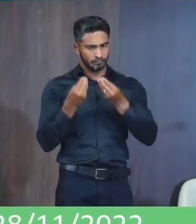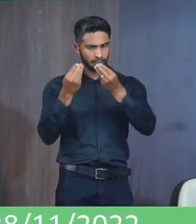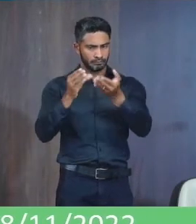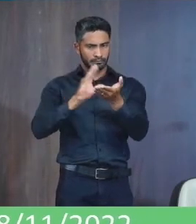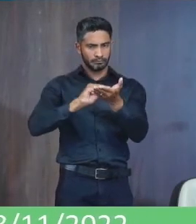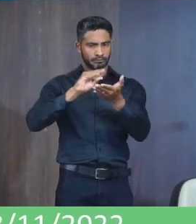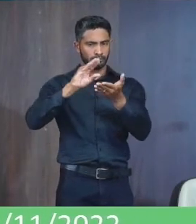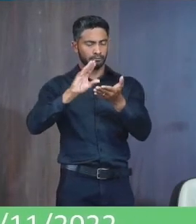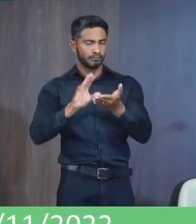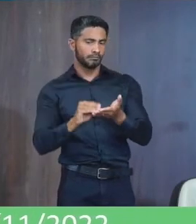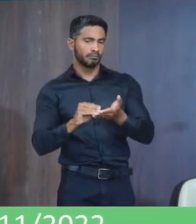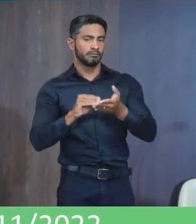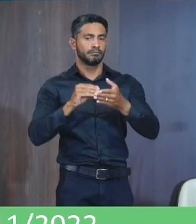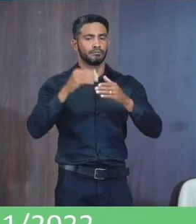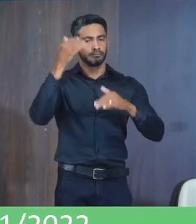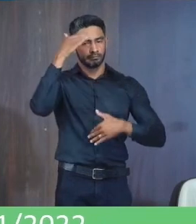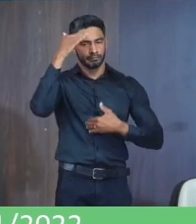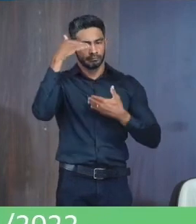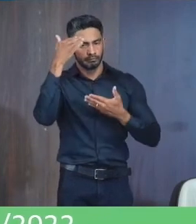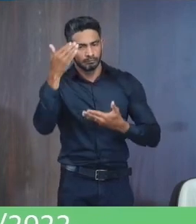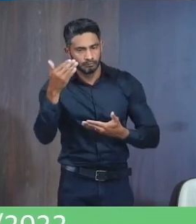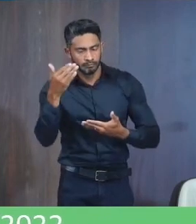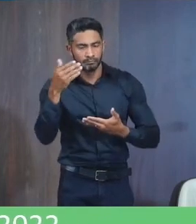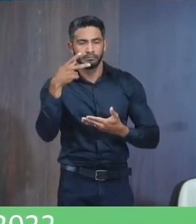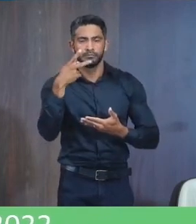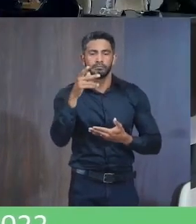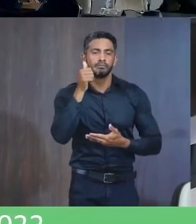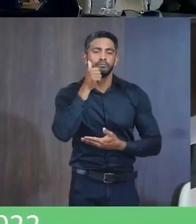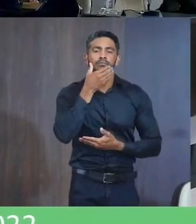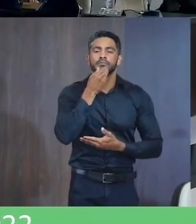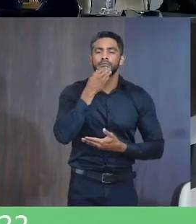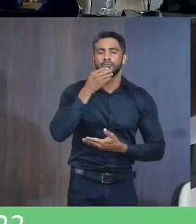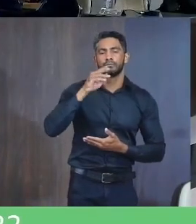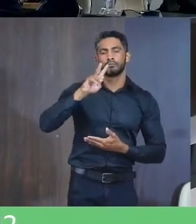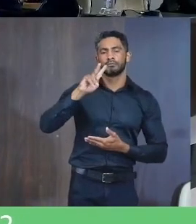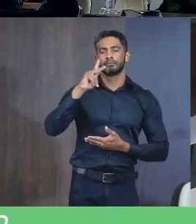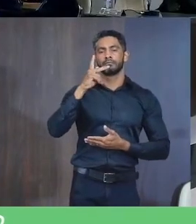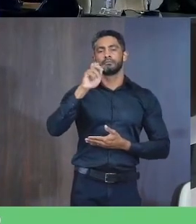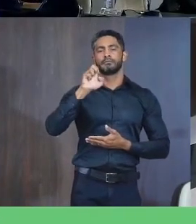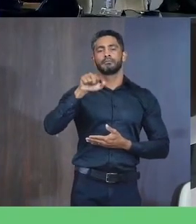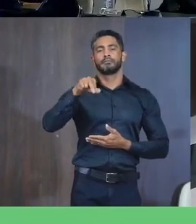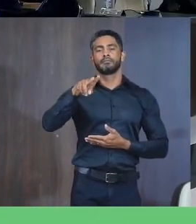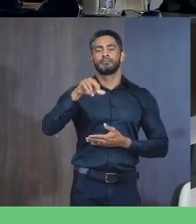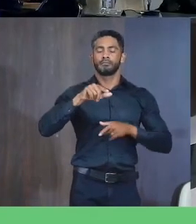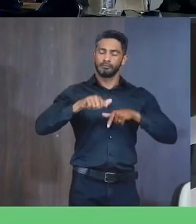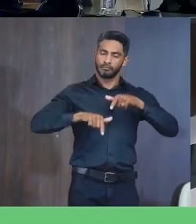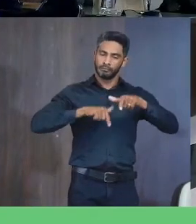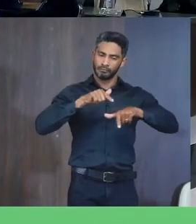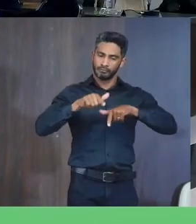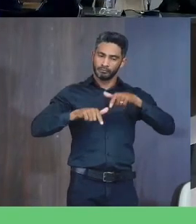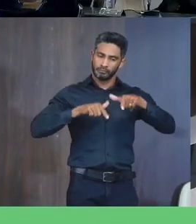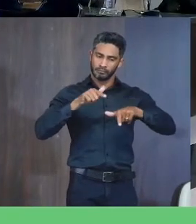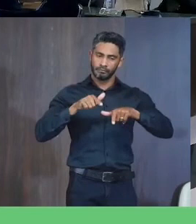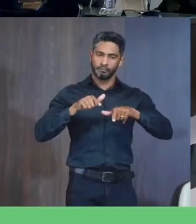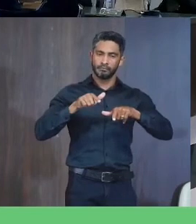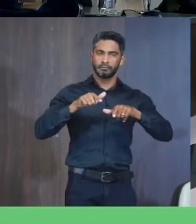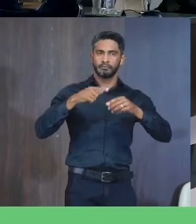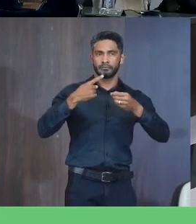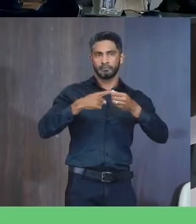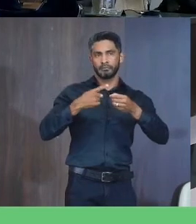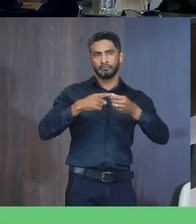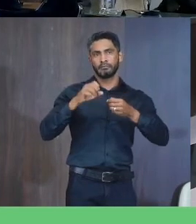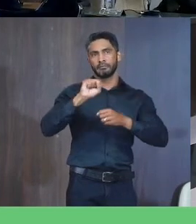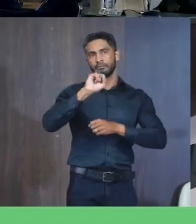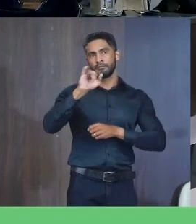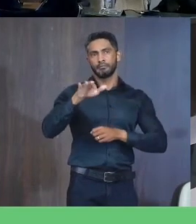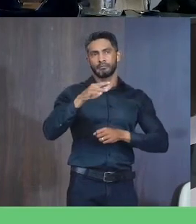Moção Com voto de congratulação Com o senhor Heleno Alves Teles Pelo dos relevantes Serviços prestados A sociedade Janaúba